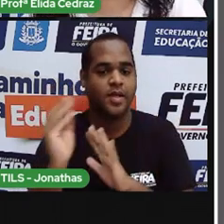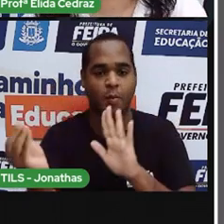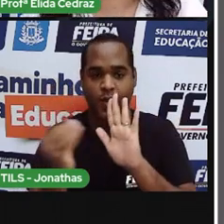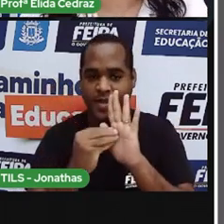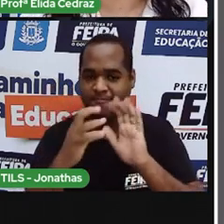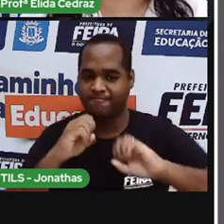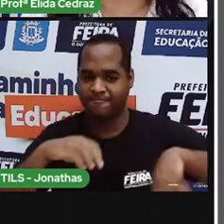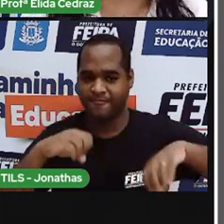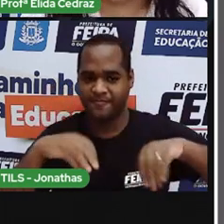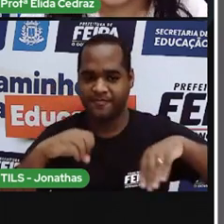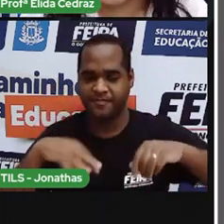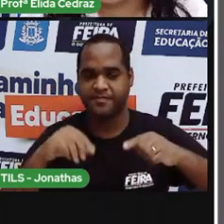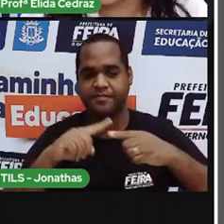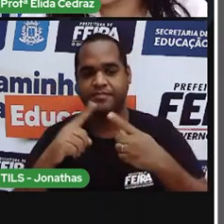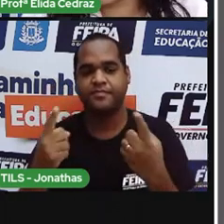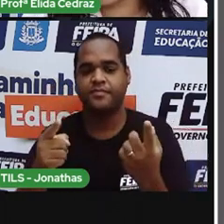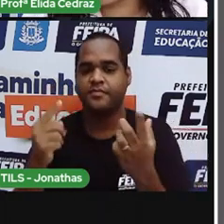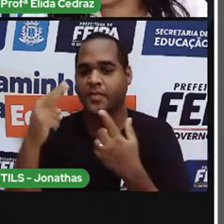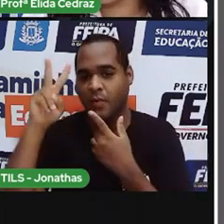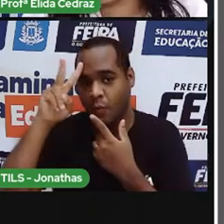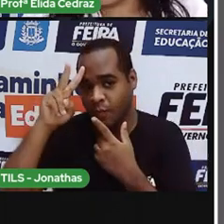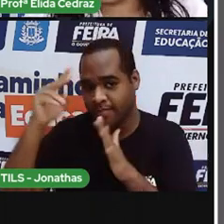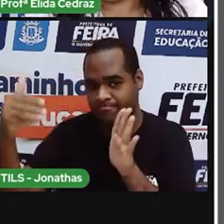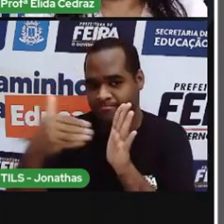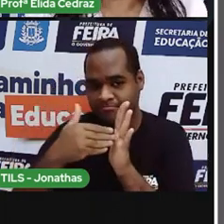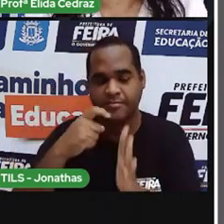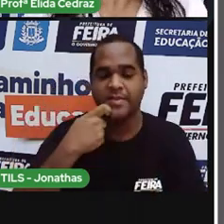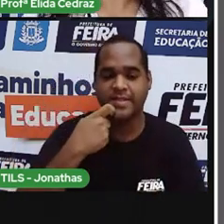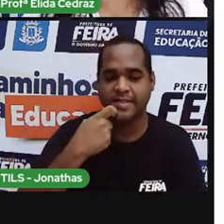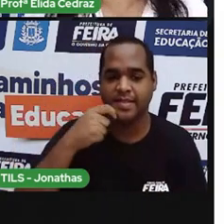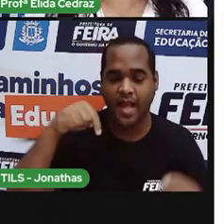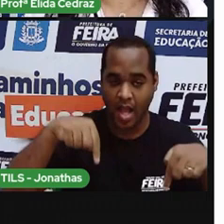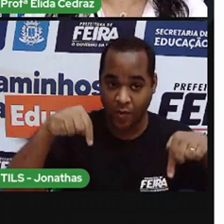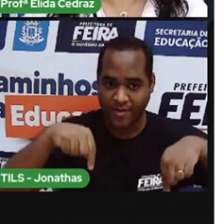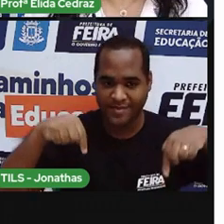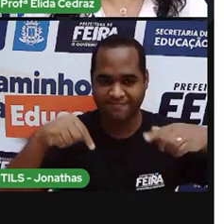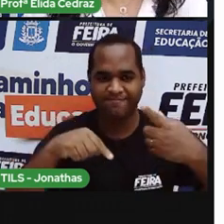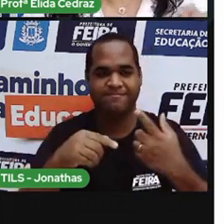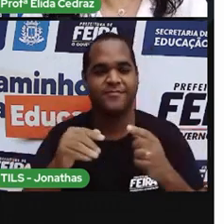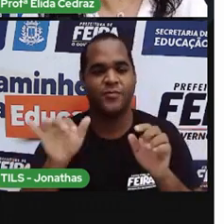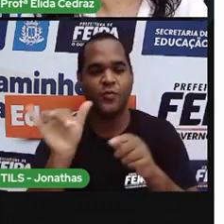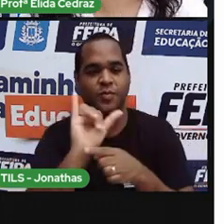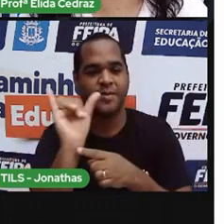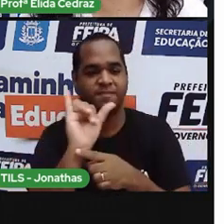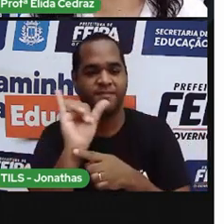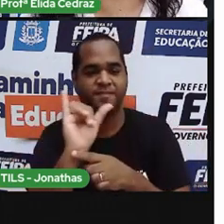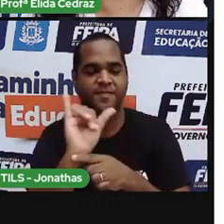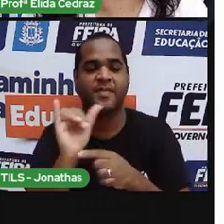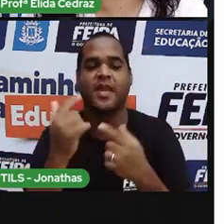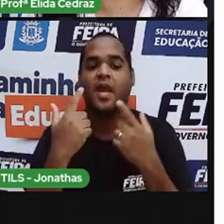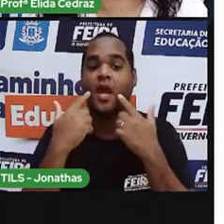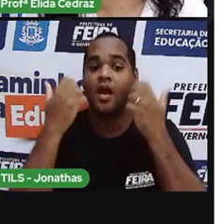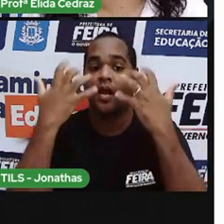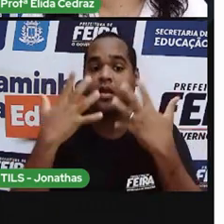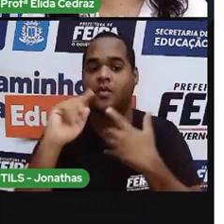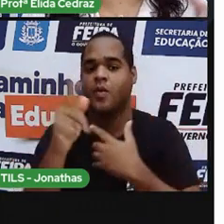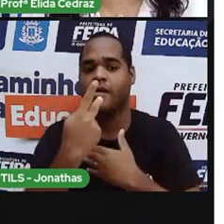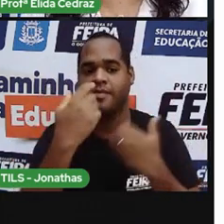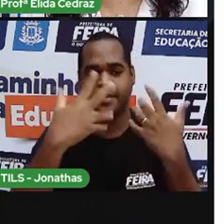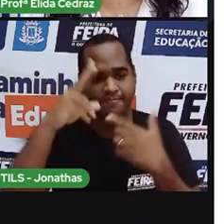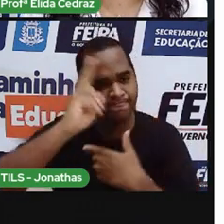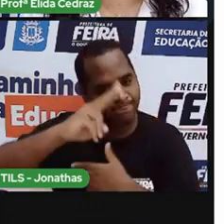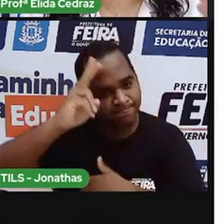aula, segunda-feira, aqui no canal. Vamos lá. Vamos relembrar a última aula?